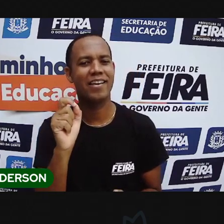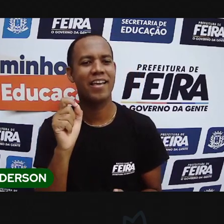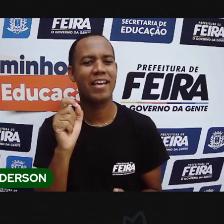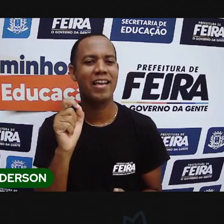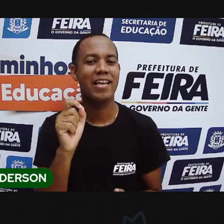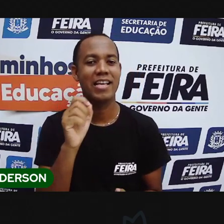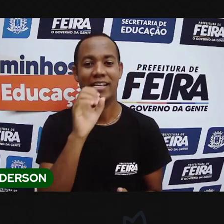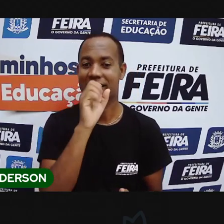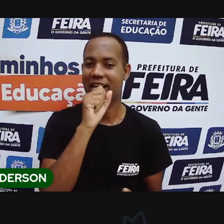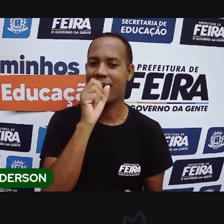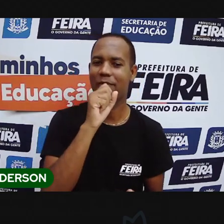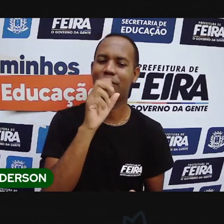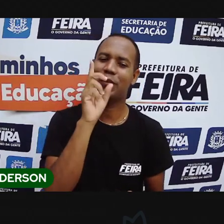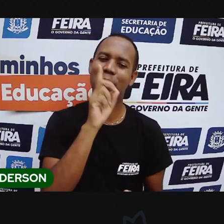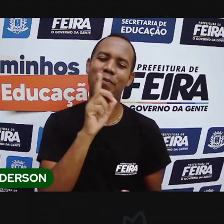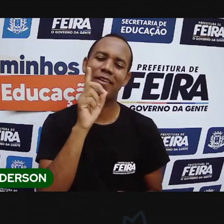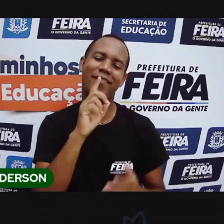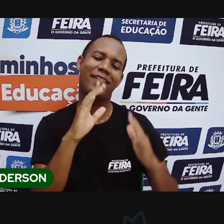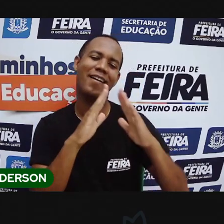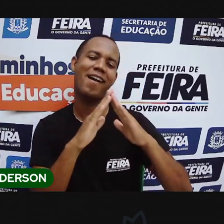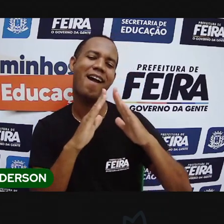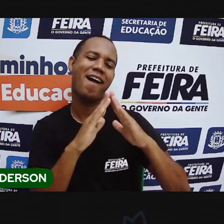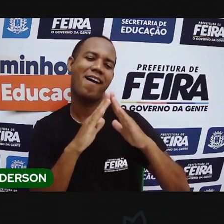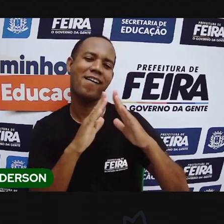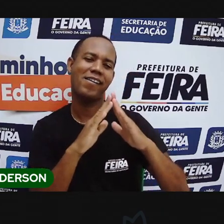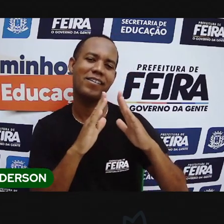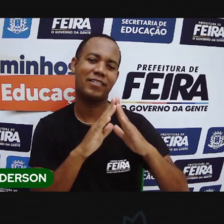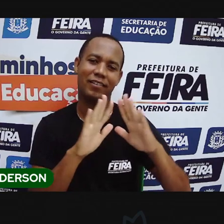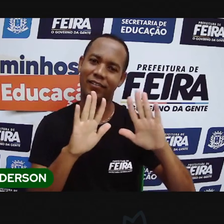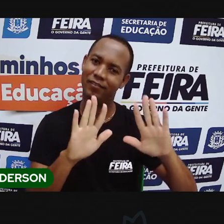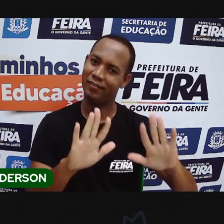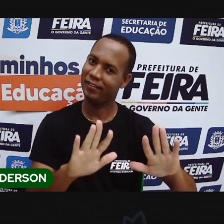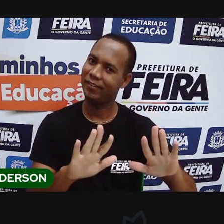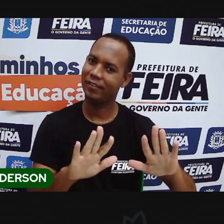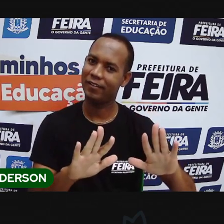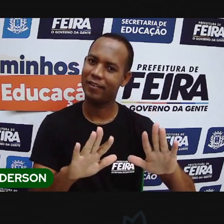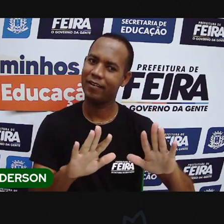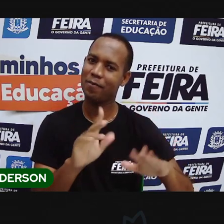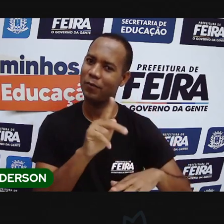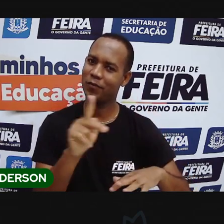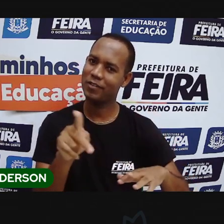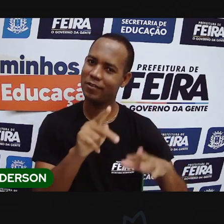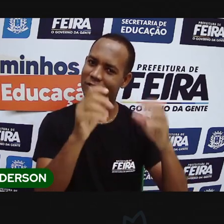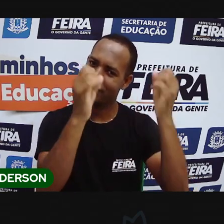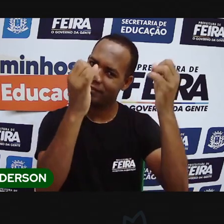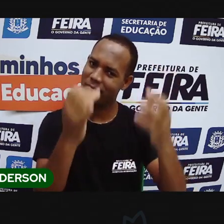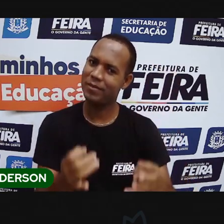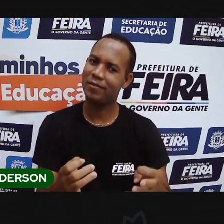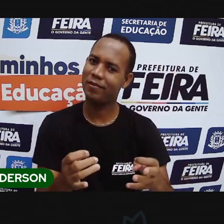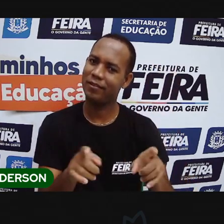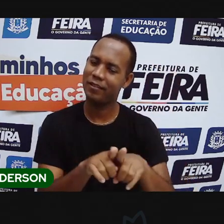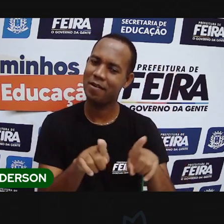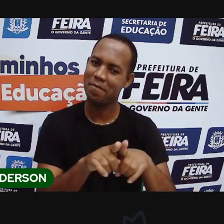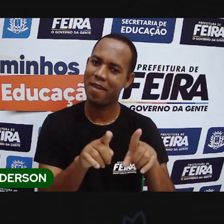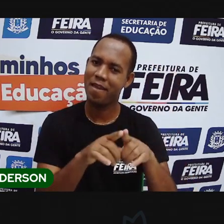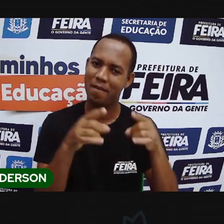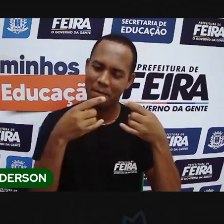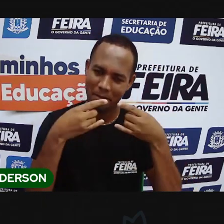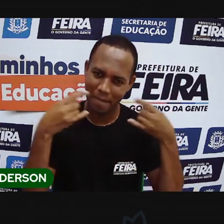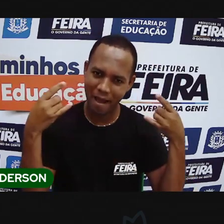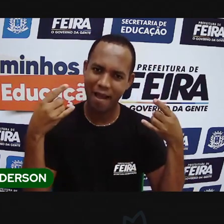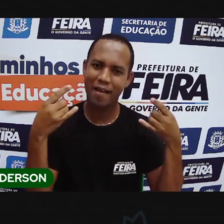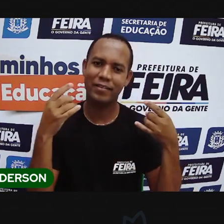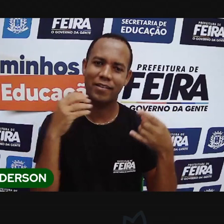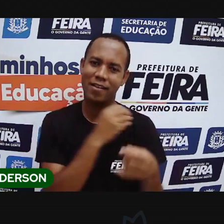vocês? Todo mundo em casa, né? Com todas as orientações aí da Proi, de Amazon, máscara, álcool em gel, mãozinha